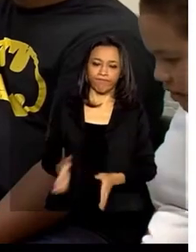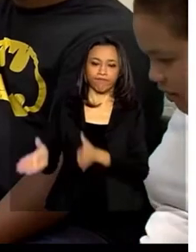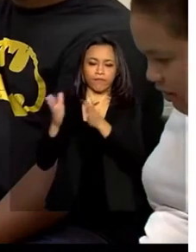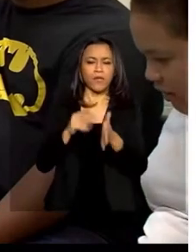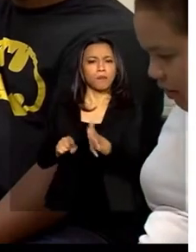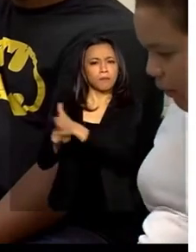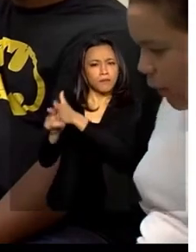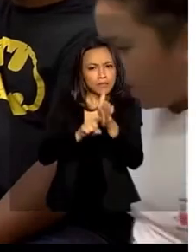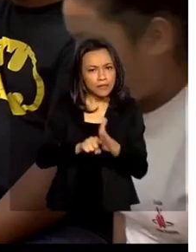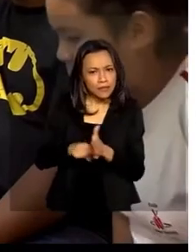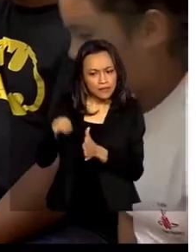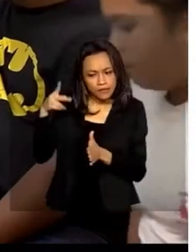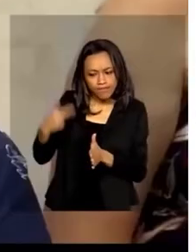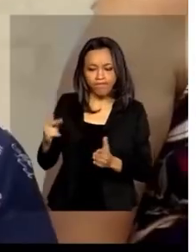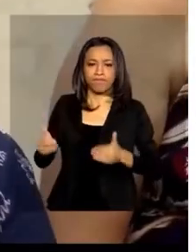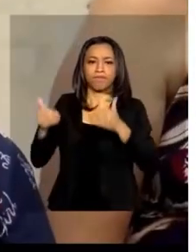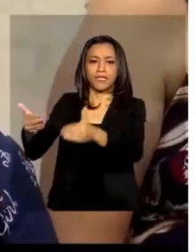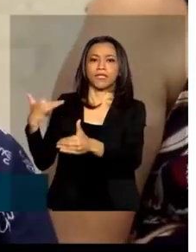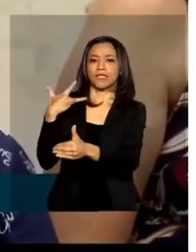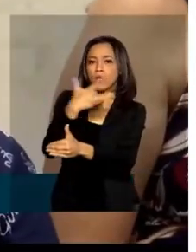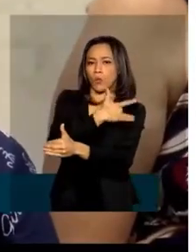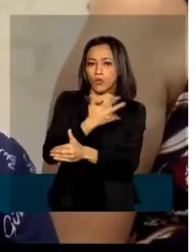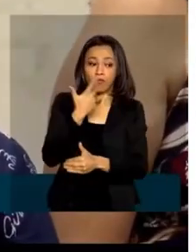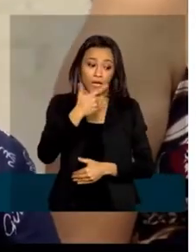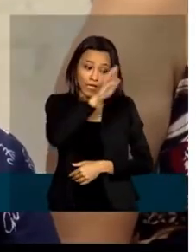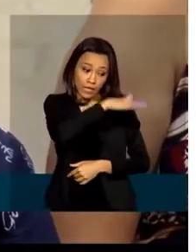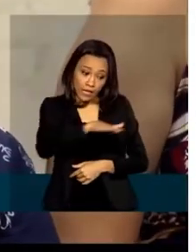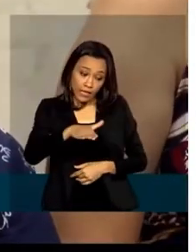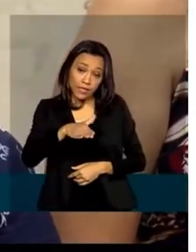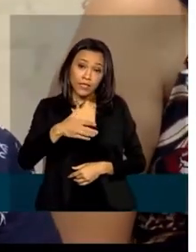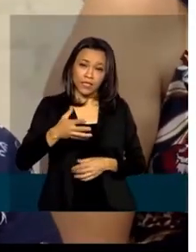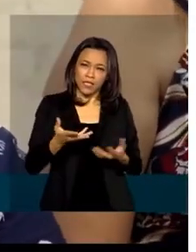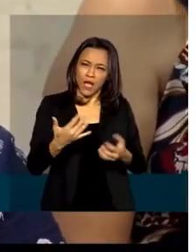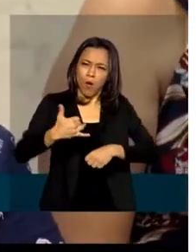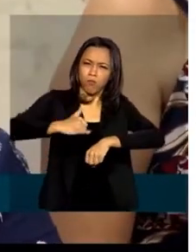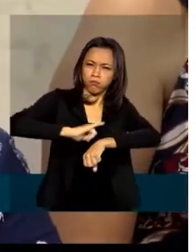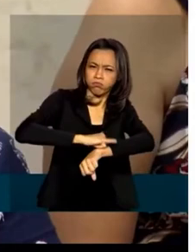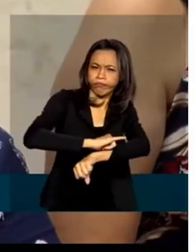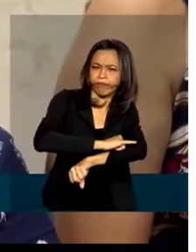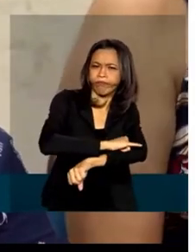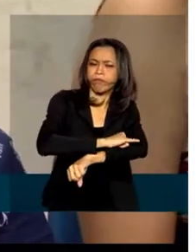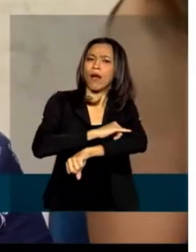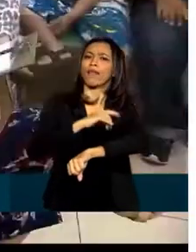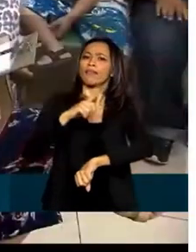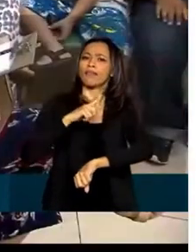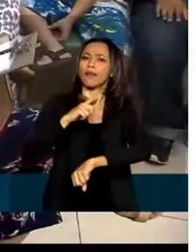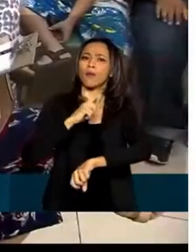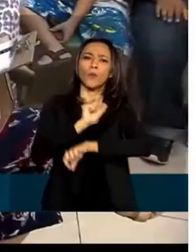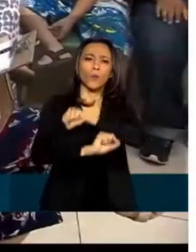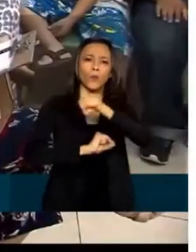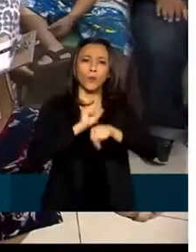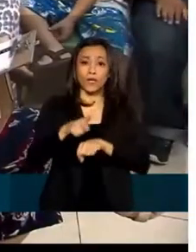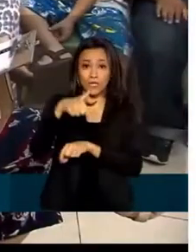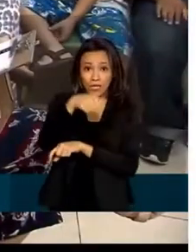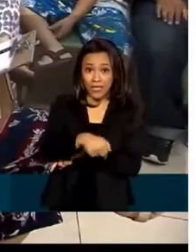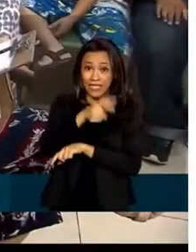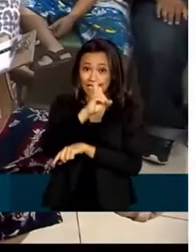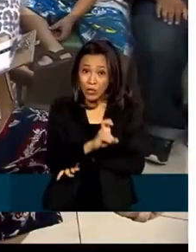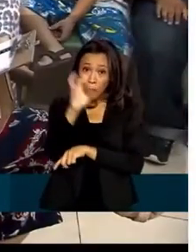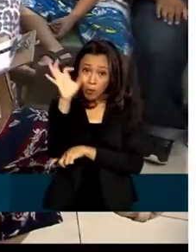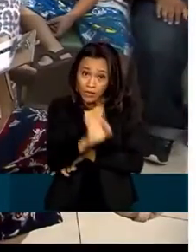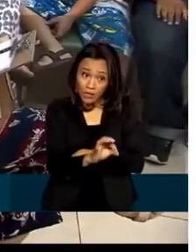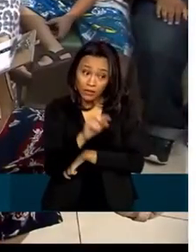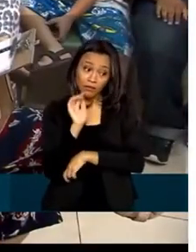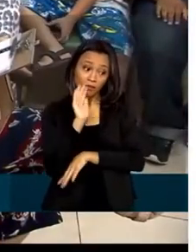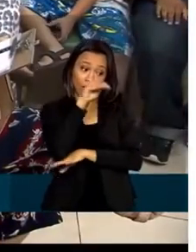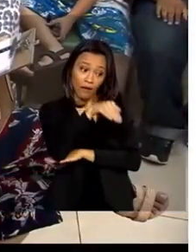Ministério da Saúde aponta que crianças acima do peso possuem 75% de chance de